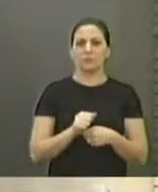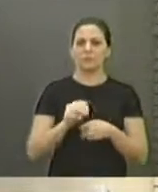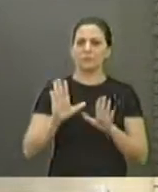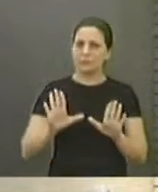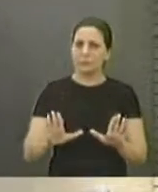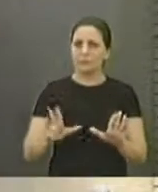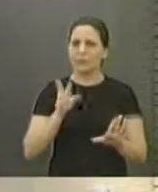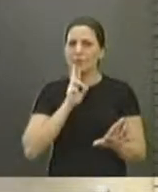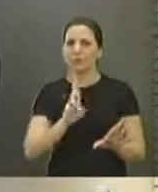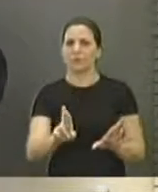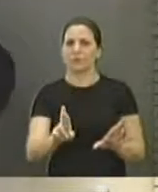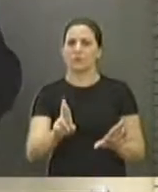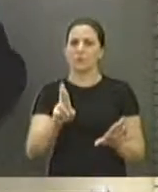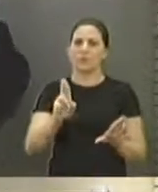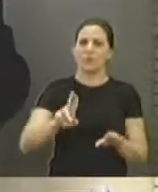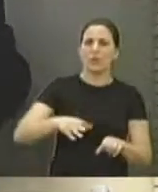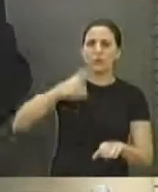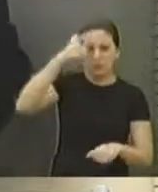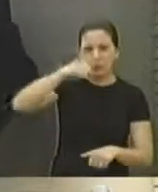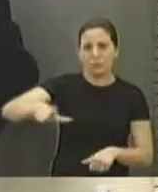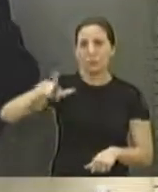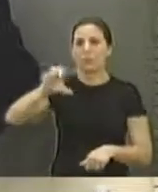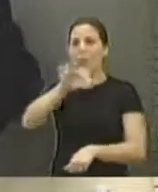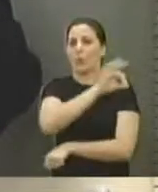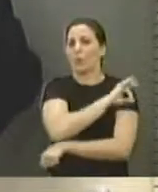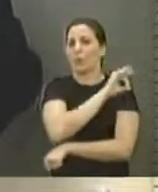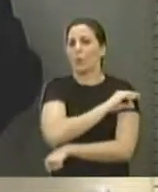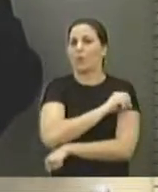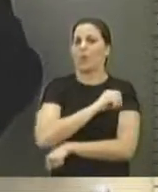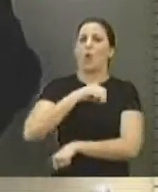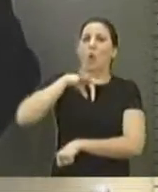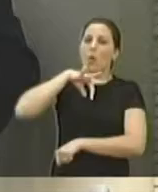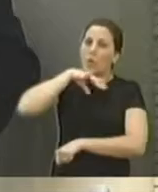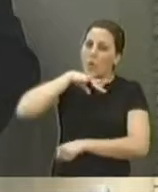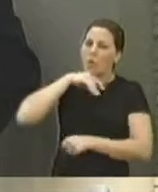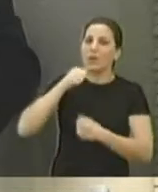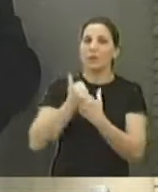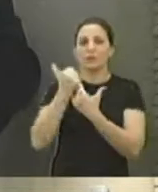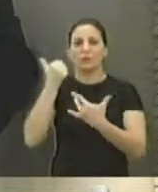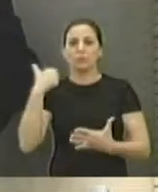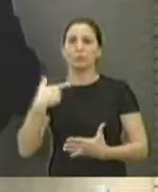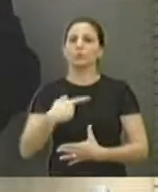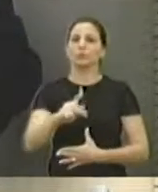agora a resposta que vem, eu vou dizer mais uma vez, prefeito, o senhor está mal assessorado,